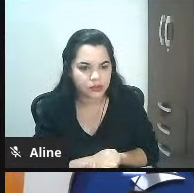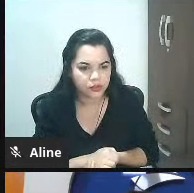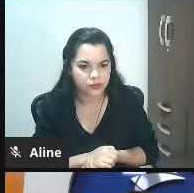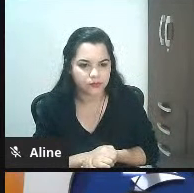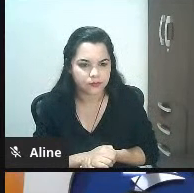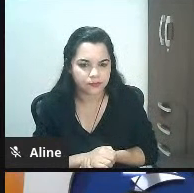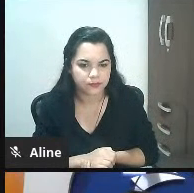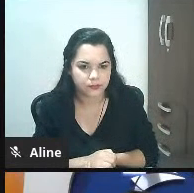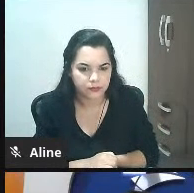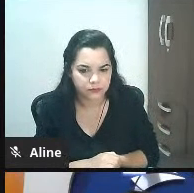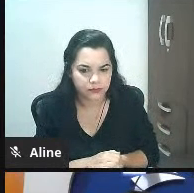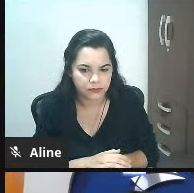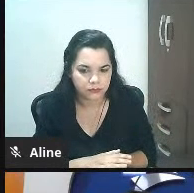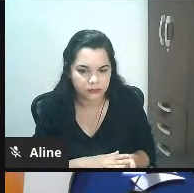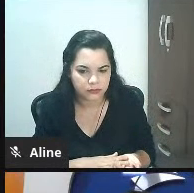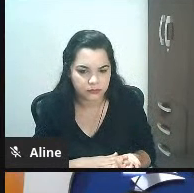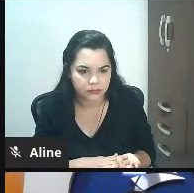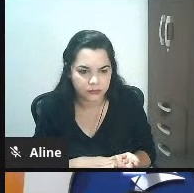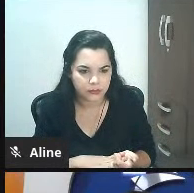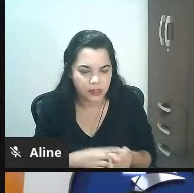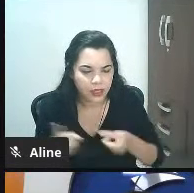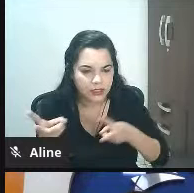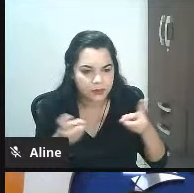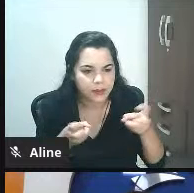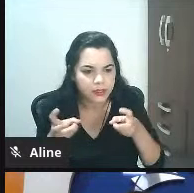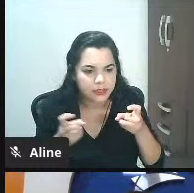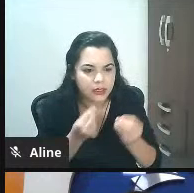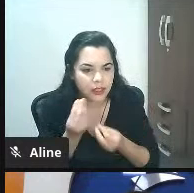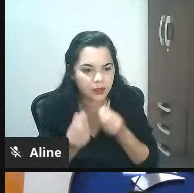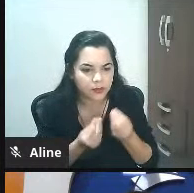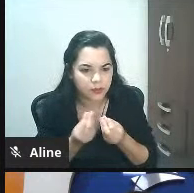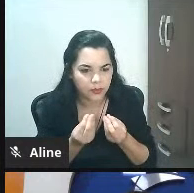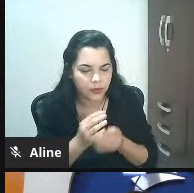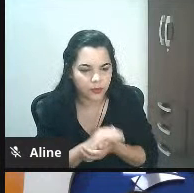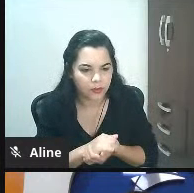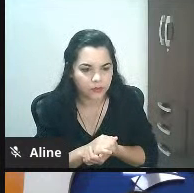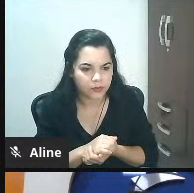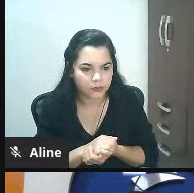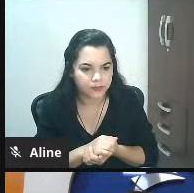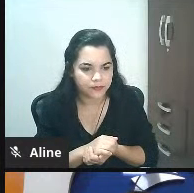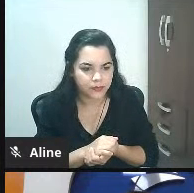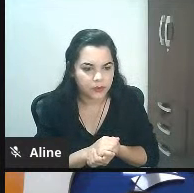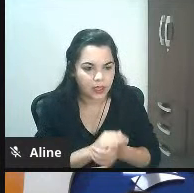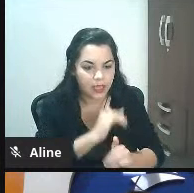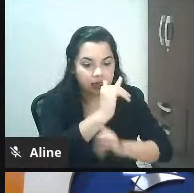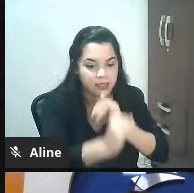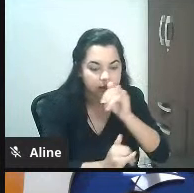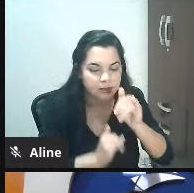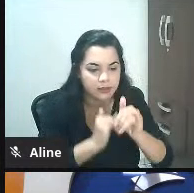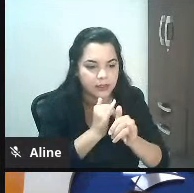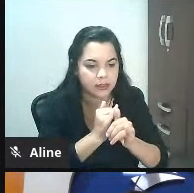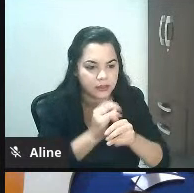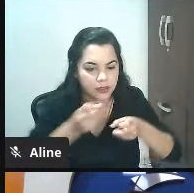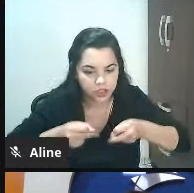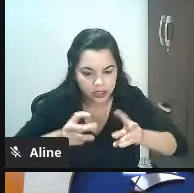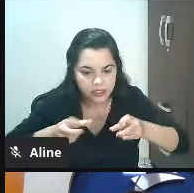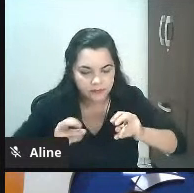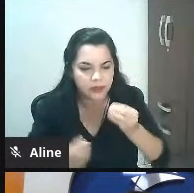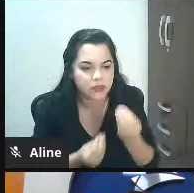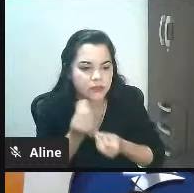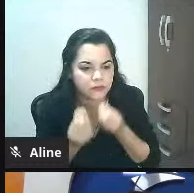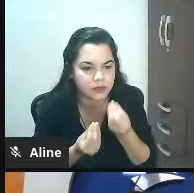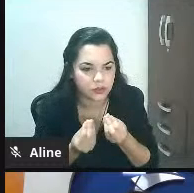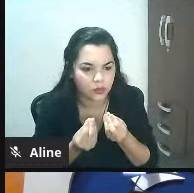mundo olha só eles perguntam assim como será a dinâmica de canais canais de vendas na Black Friday 2020 e aí ele fala